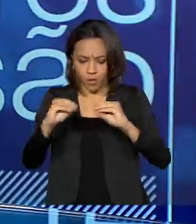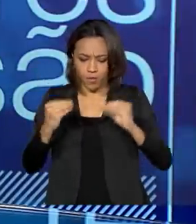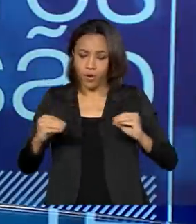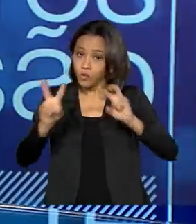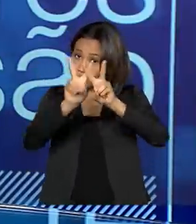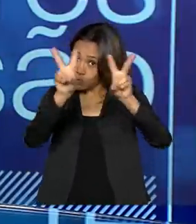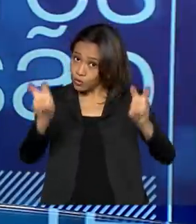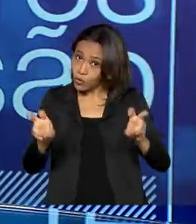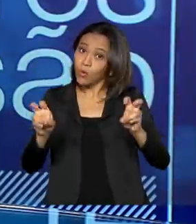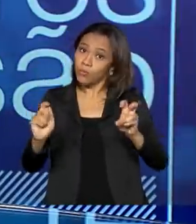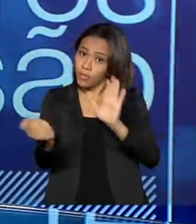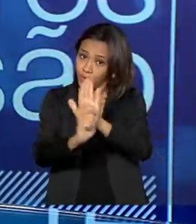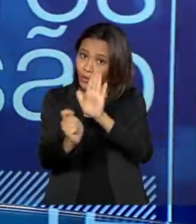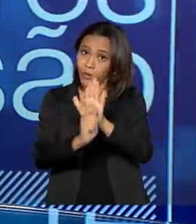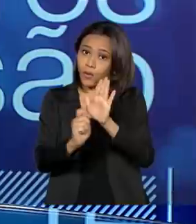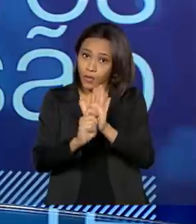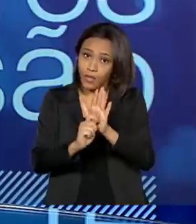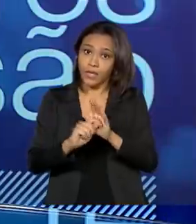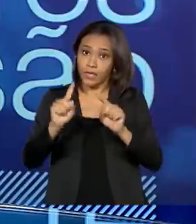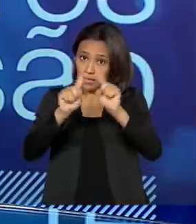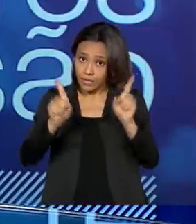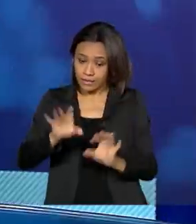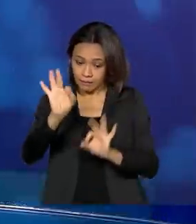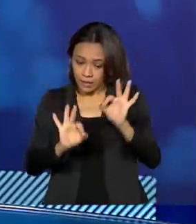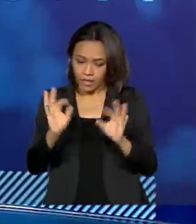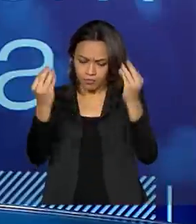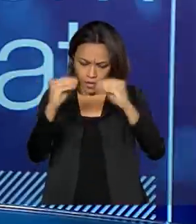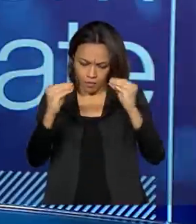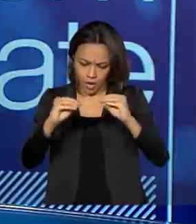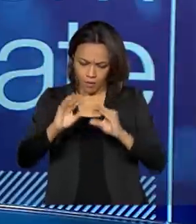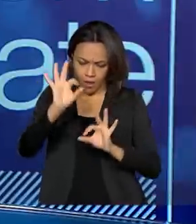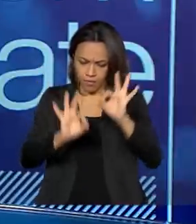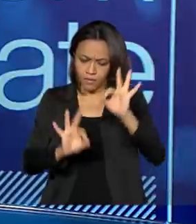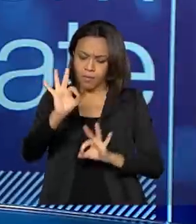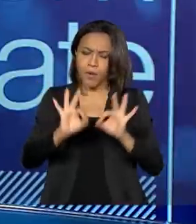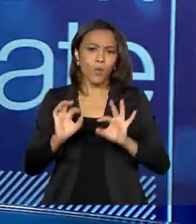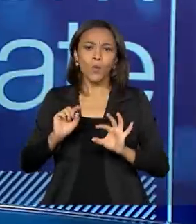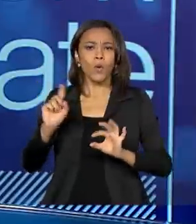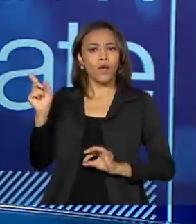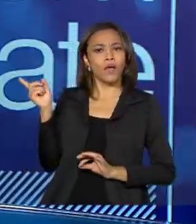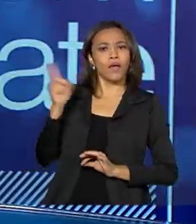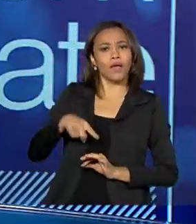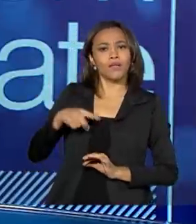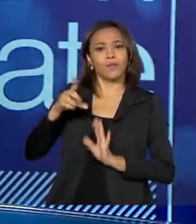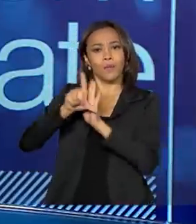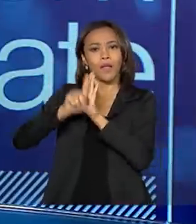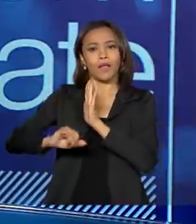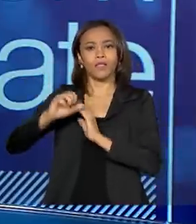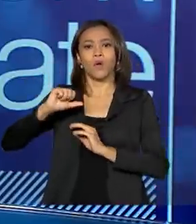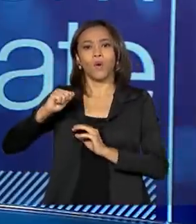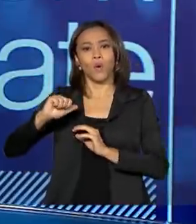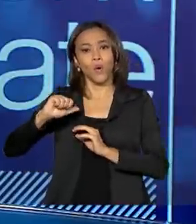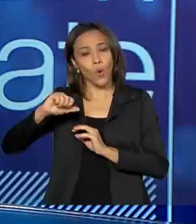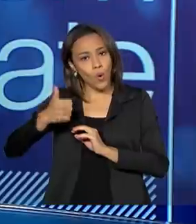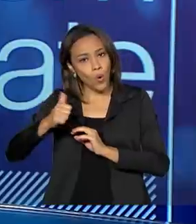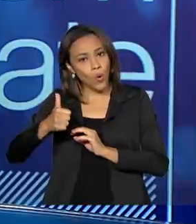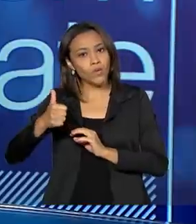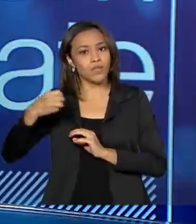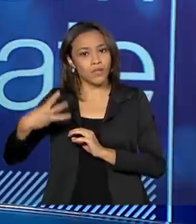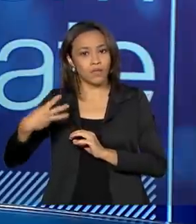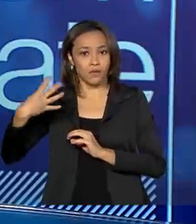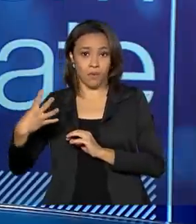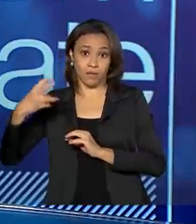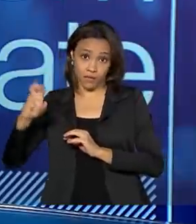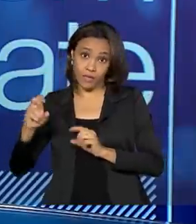sobre Drogas. O Plano Nacional de Políticas sobre Drogas é uma determinação da Lei 11.343 e também do